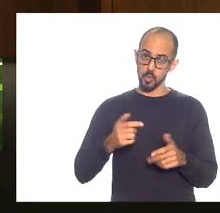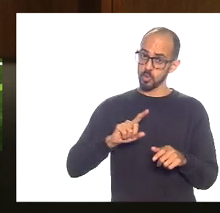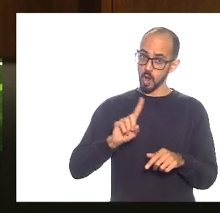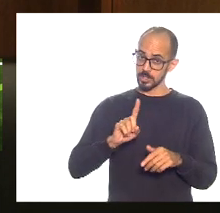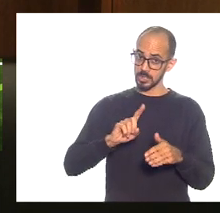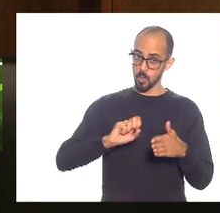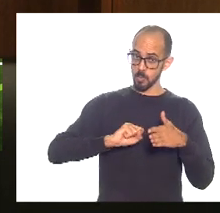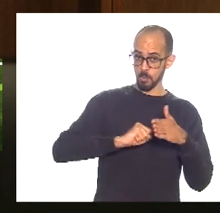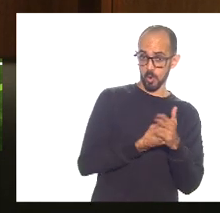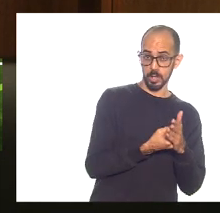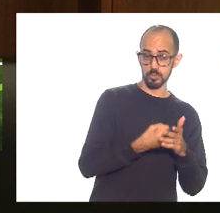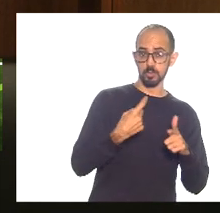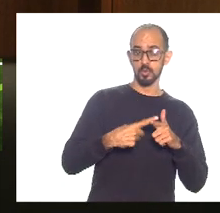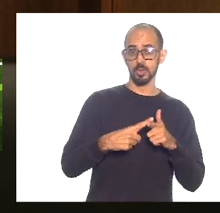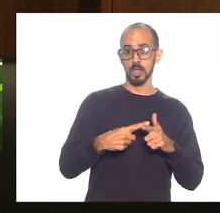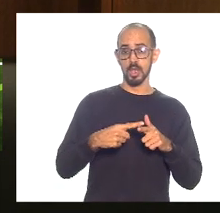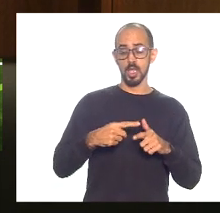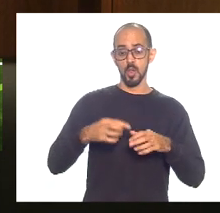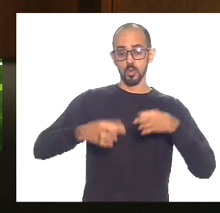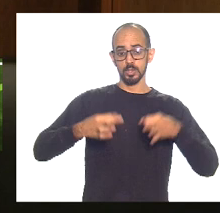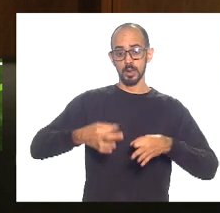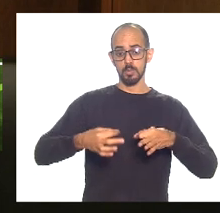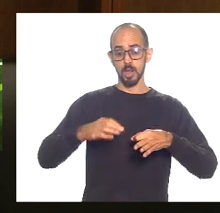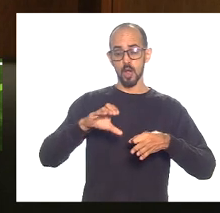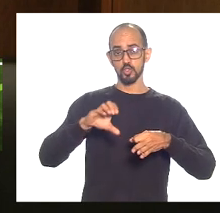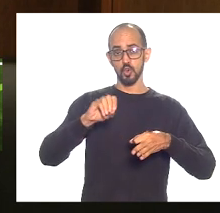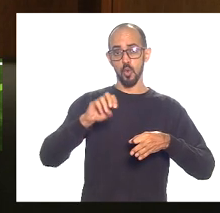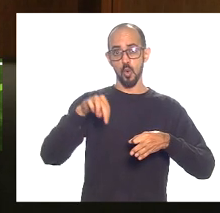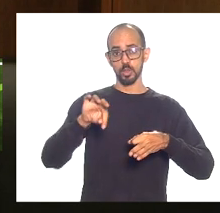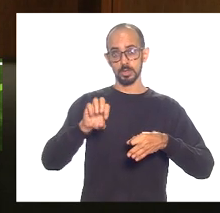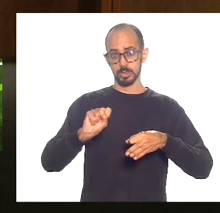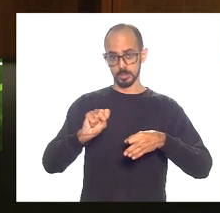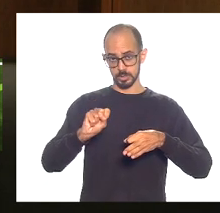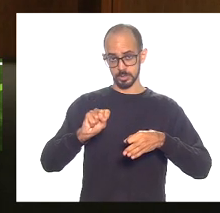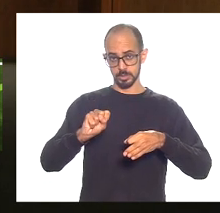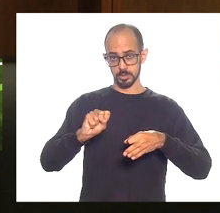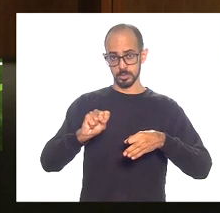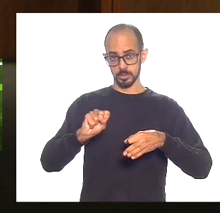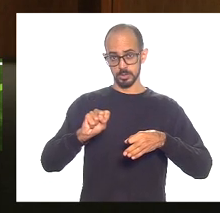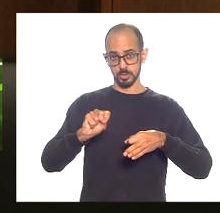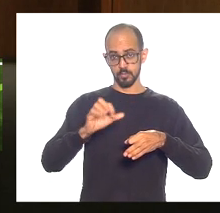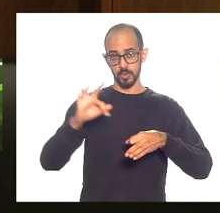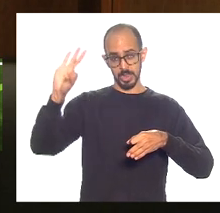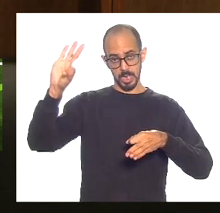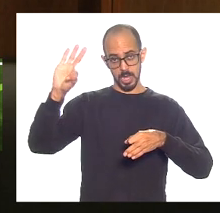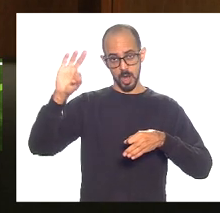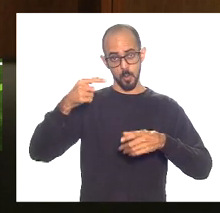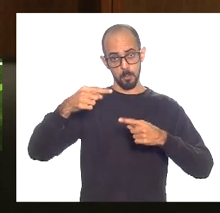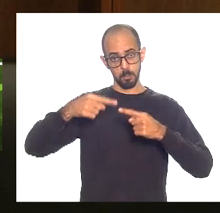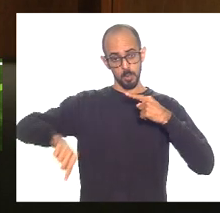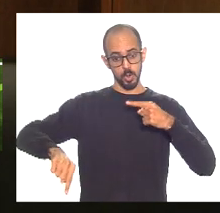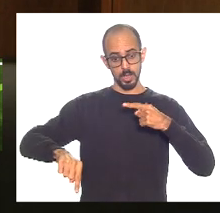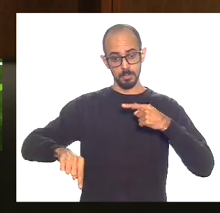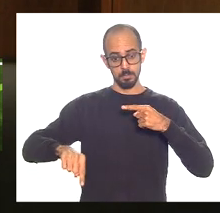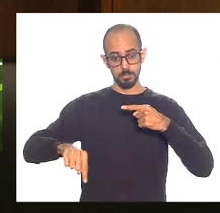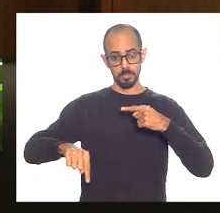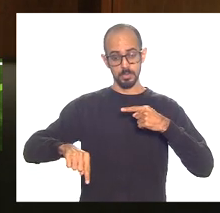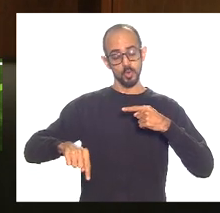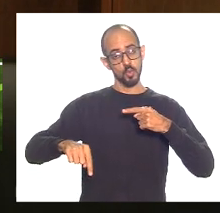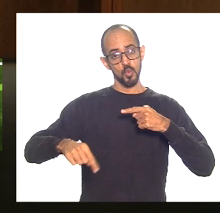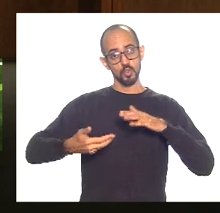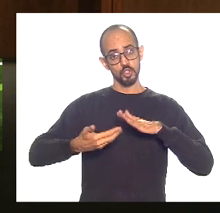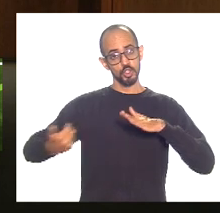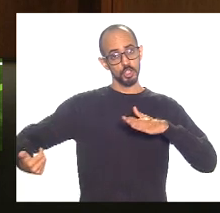o tribunal de quando a União concedeu uma liminar proibindo tirar o estado do regime então